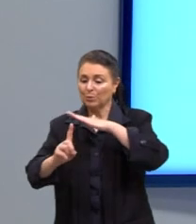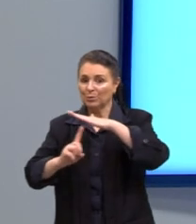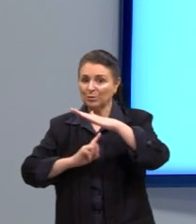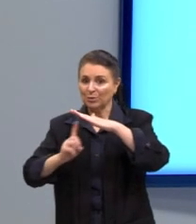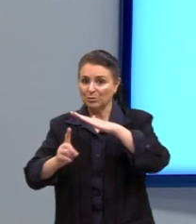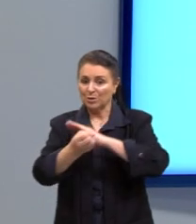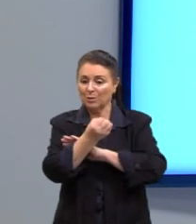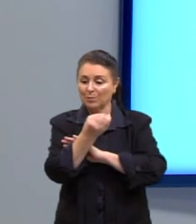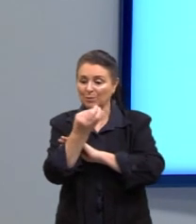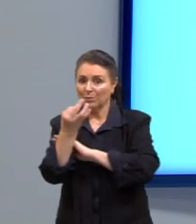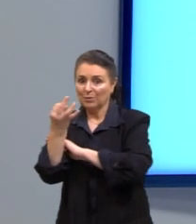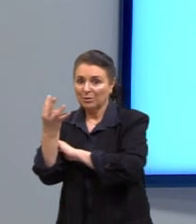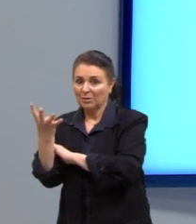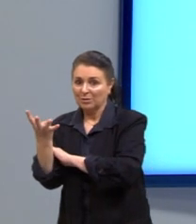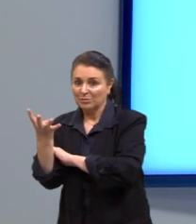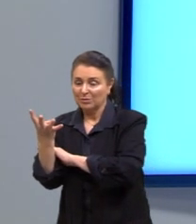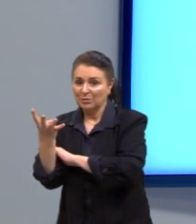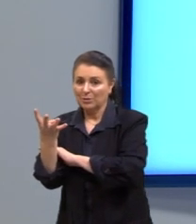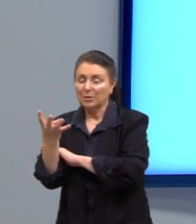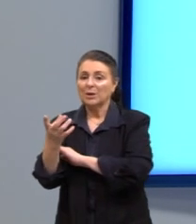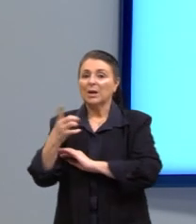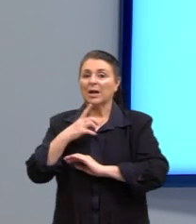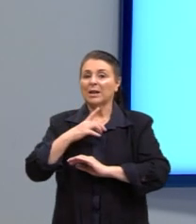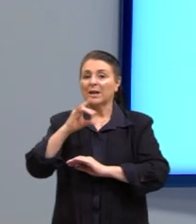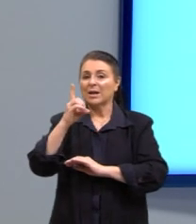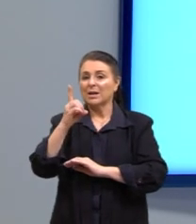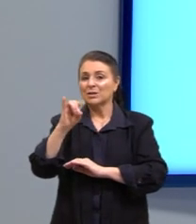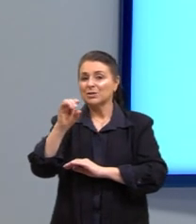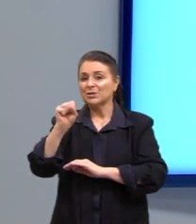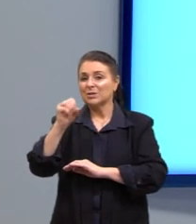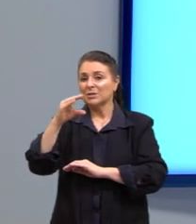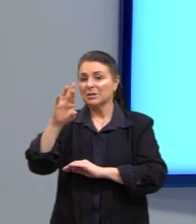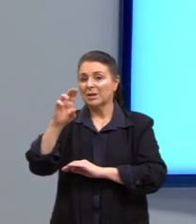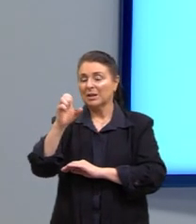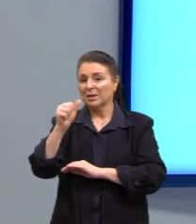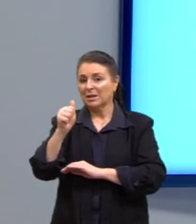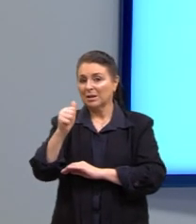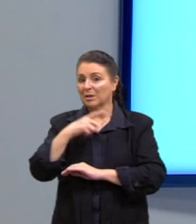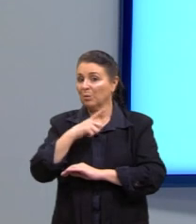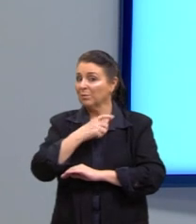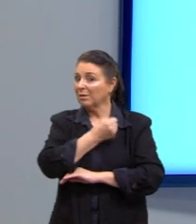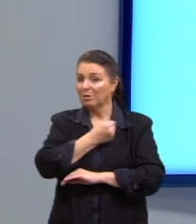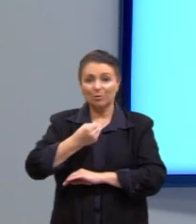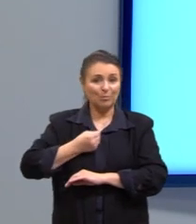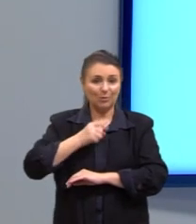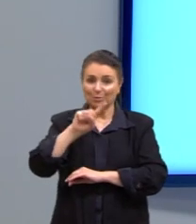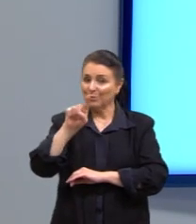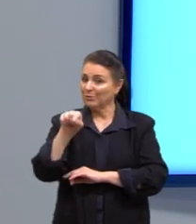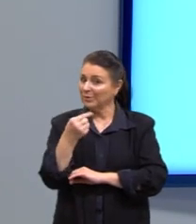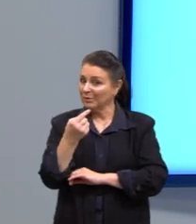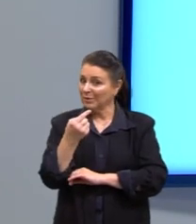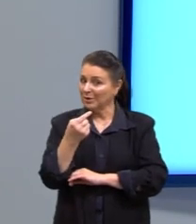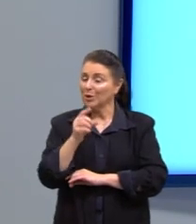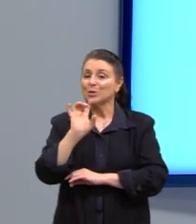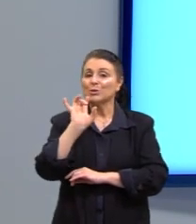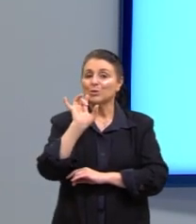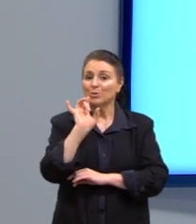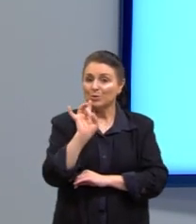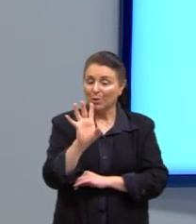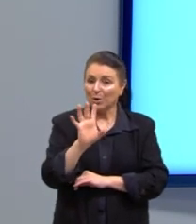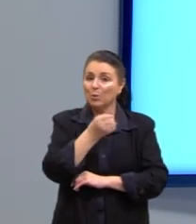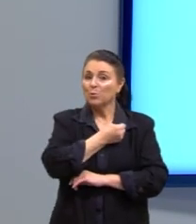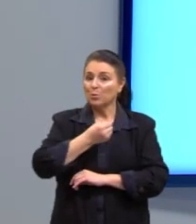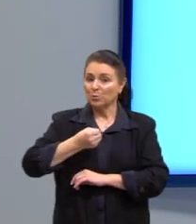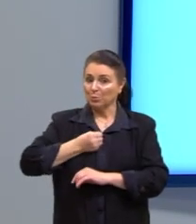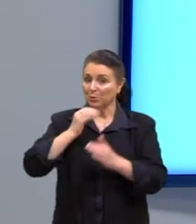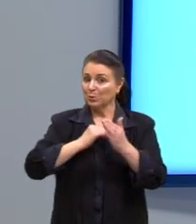Portanto, a quantitativa discreta não tem número com vírgula. A gente trabalha somente com números inteiros, né.